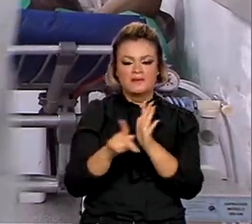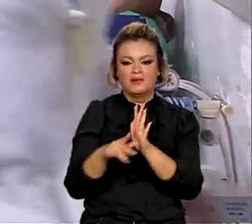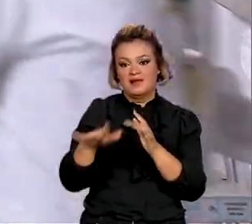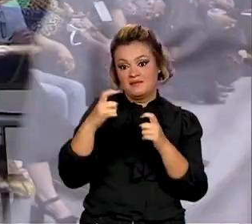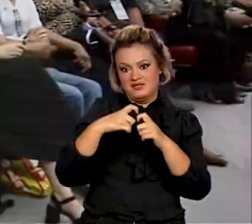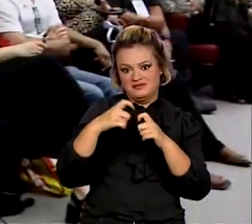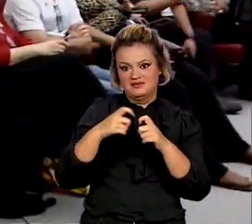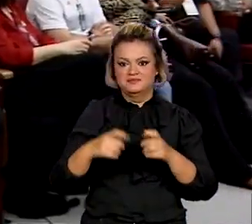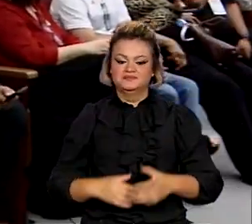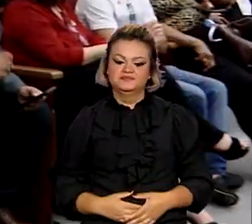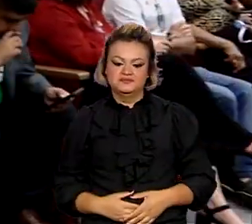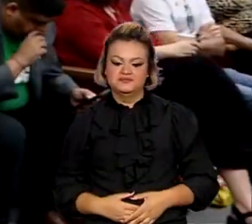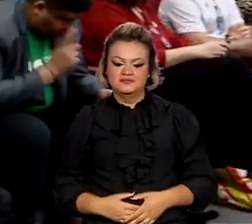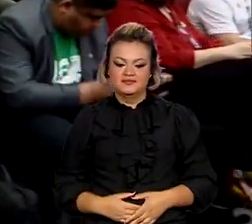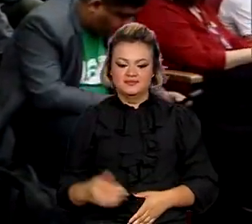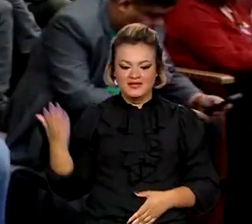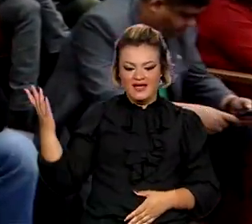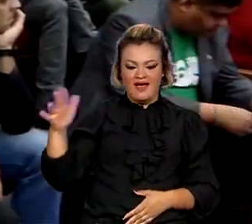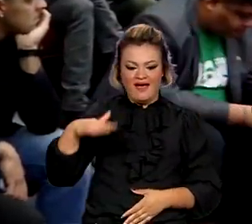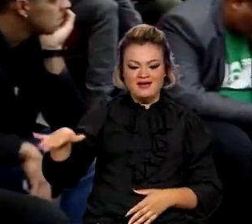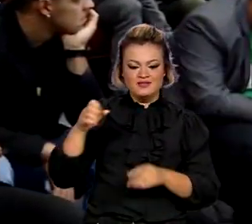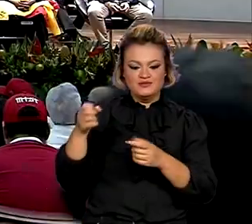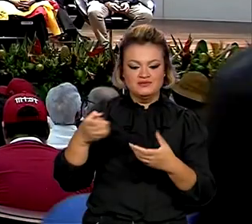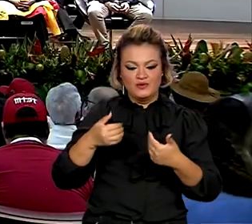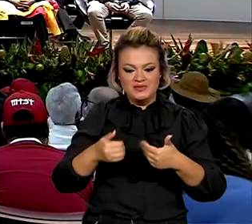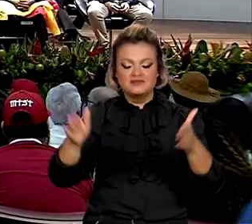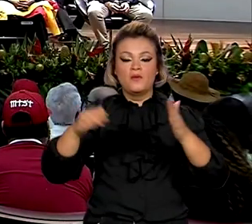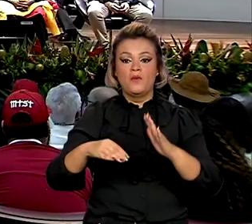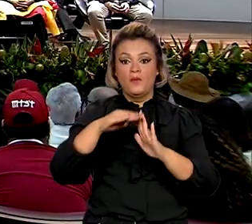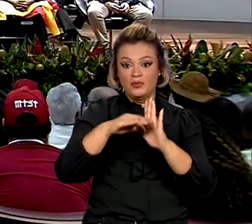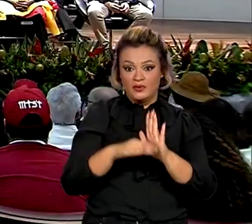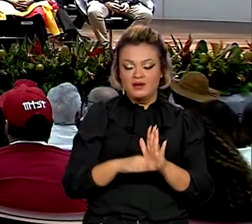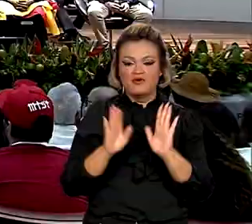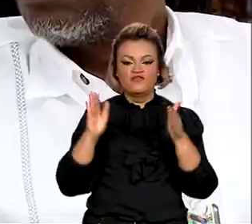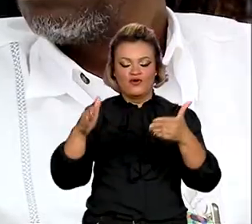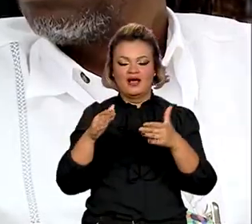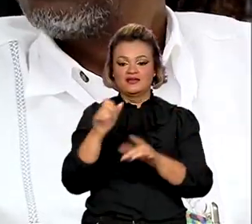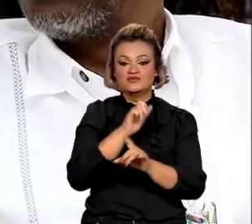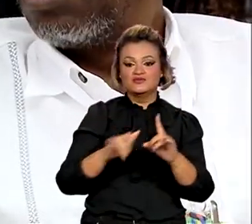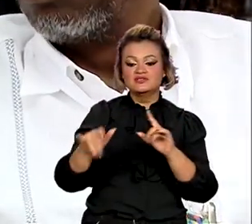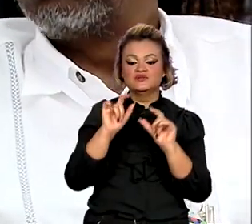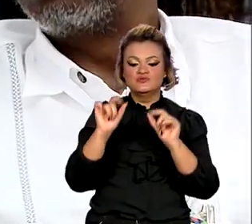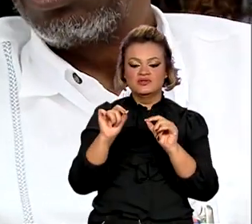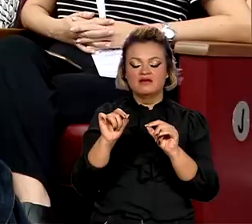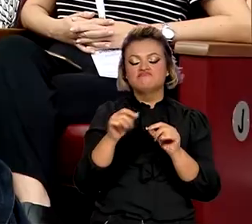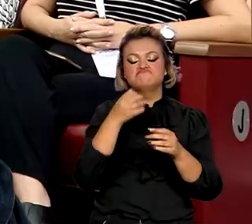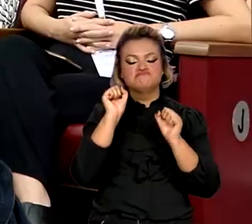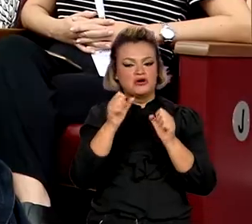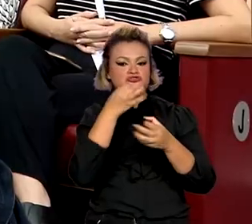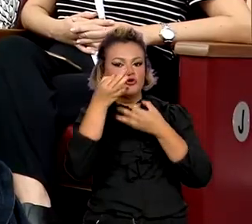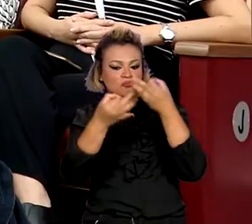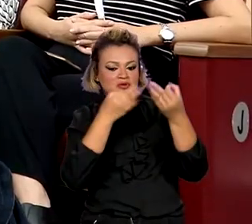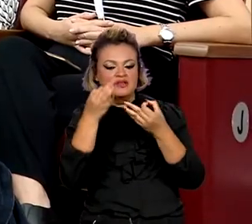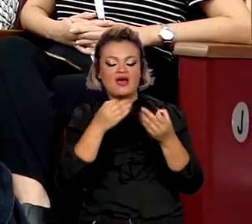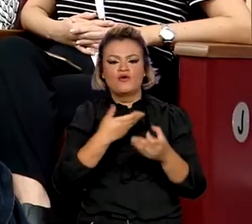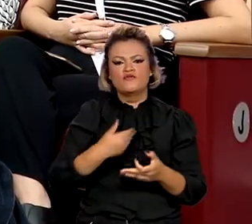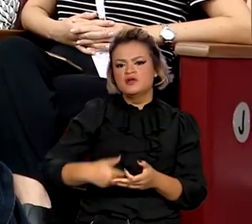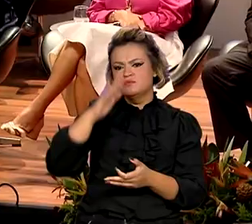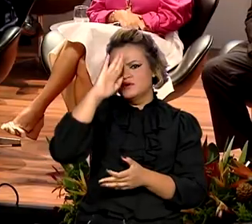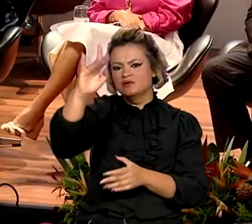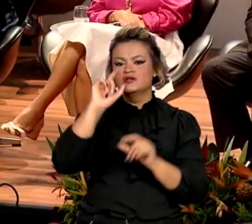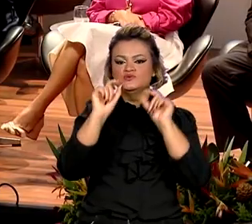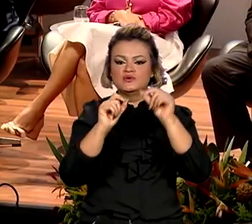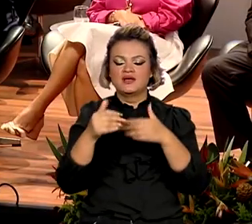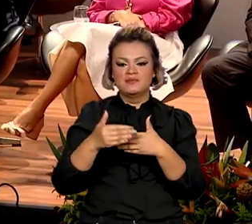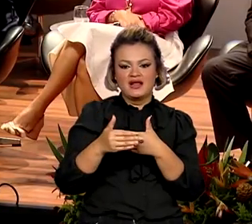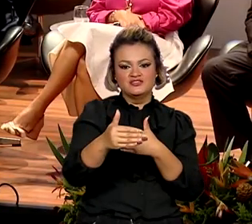médica. Participação social lançado programa onde a sociedade vai opinar nas prioridades do governo para o